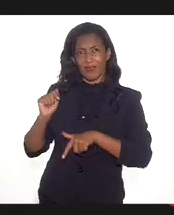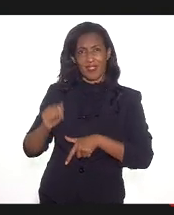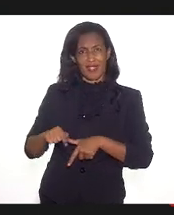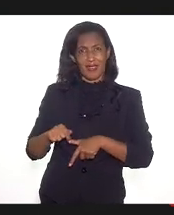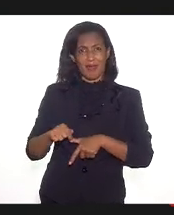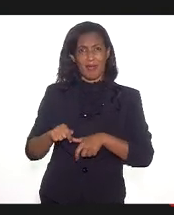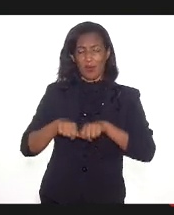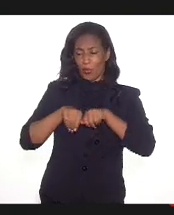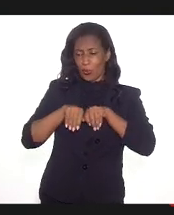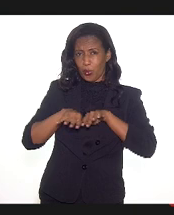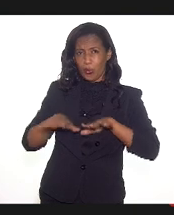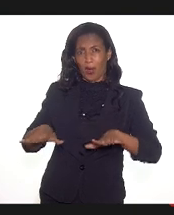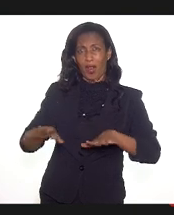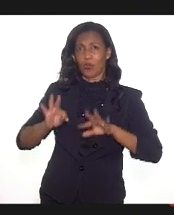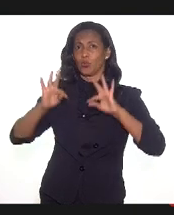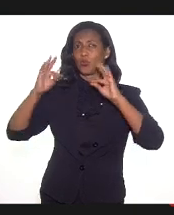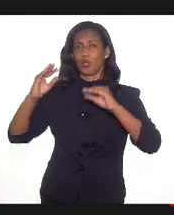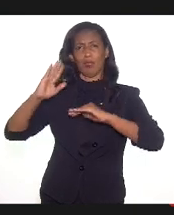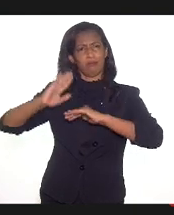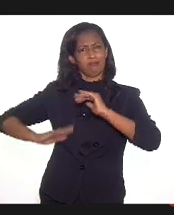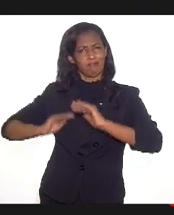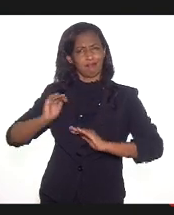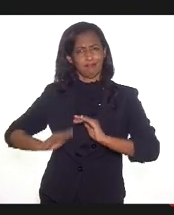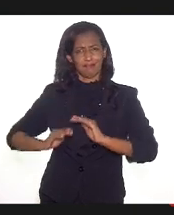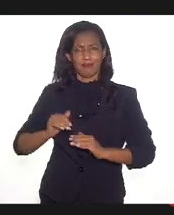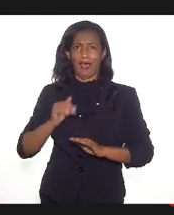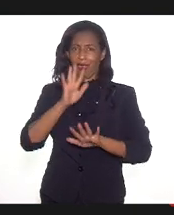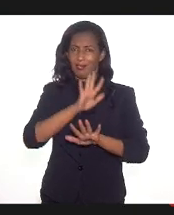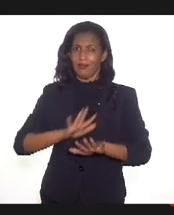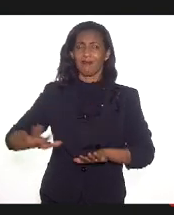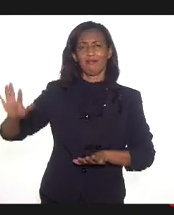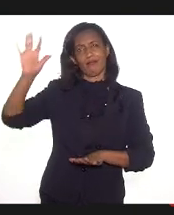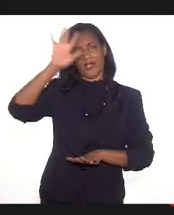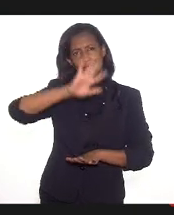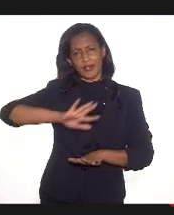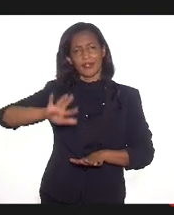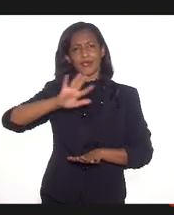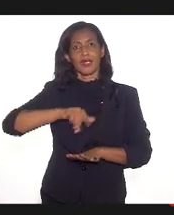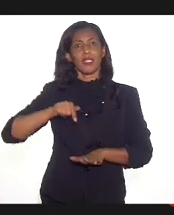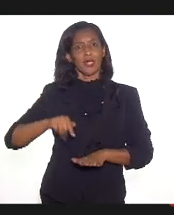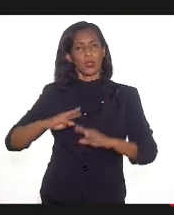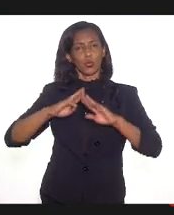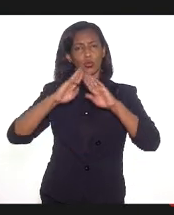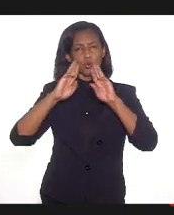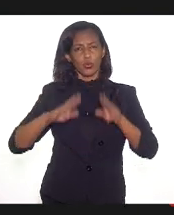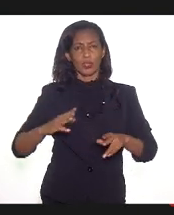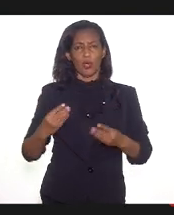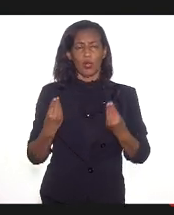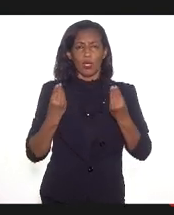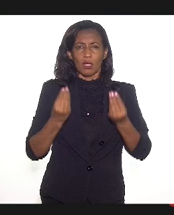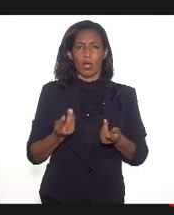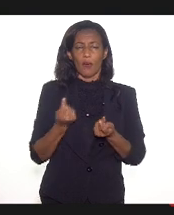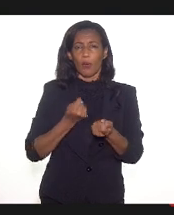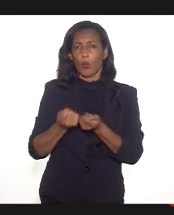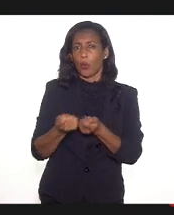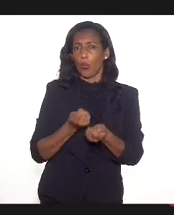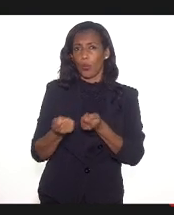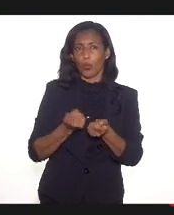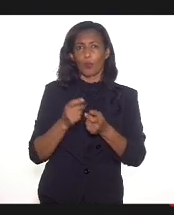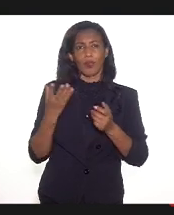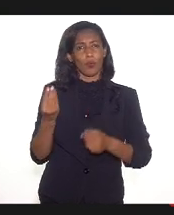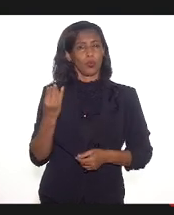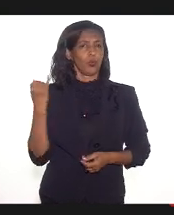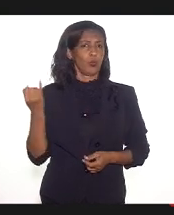assola todas as categorias, é uma questão nacional e os museus geram uma economia muito